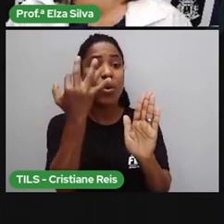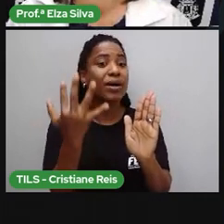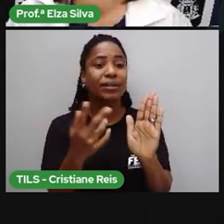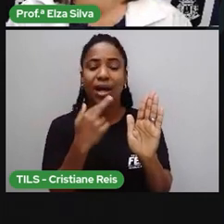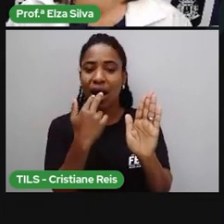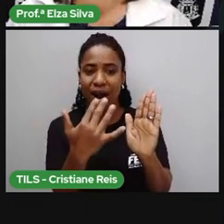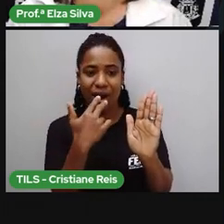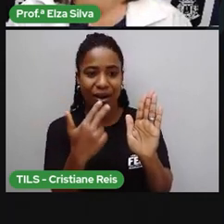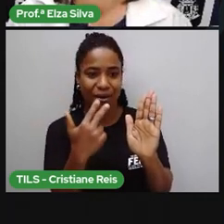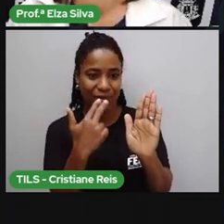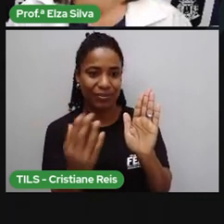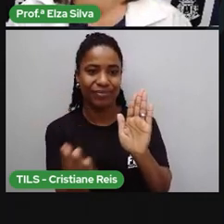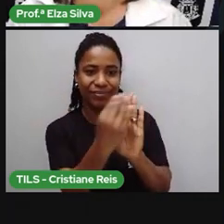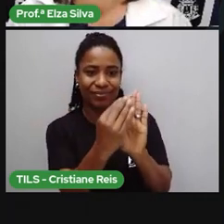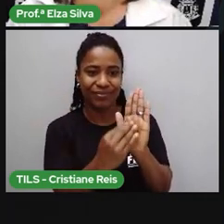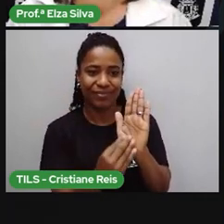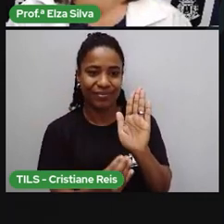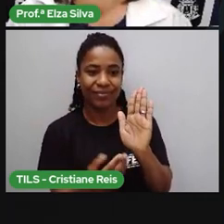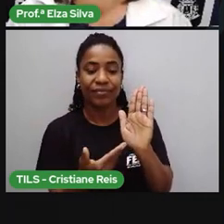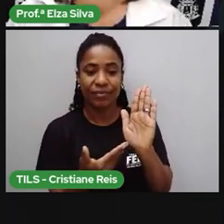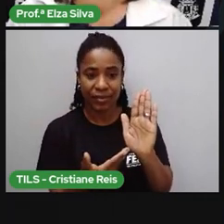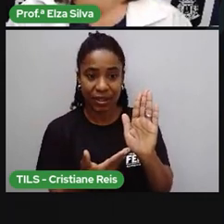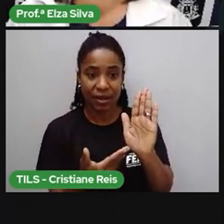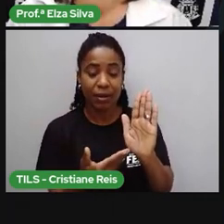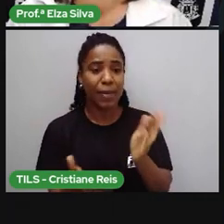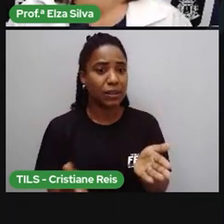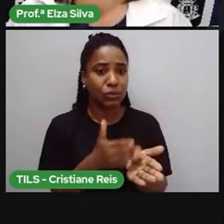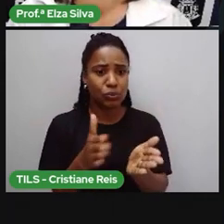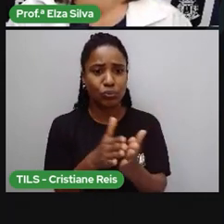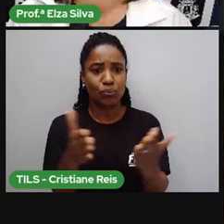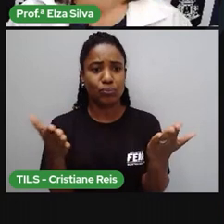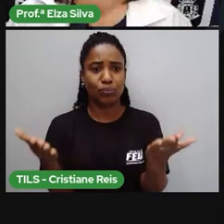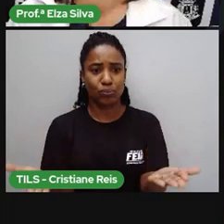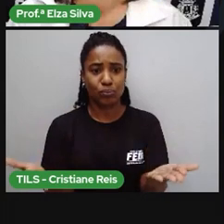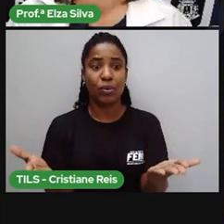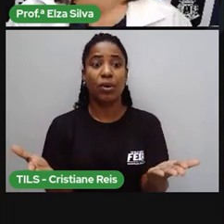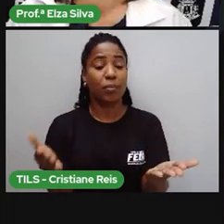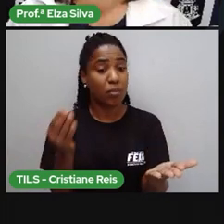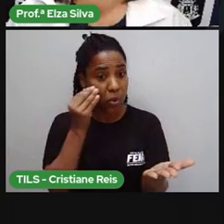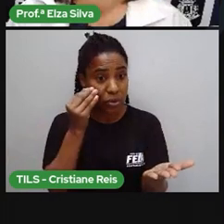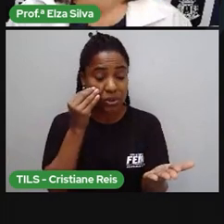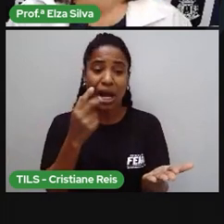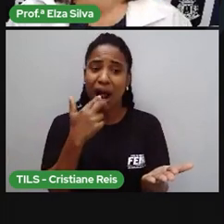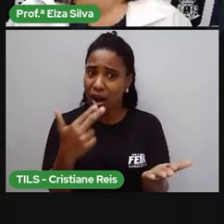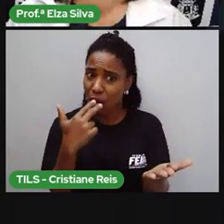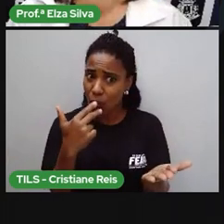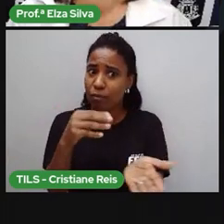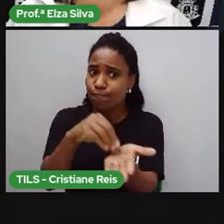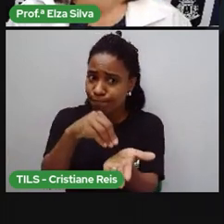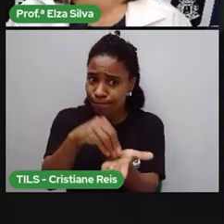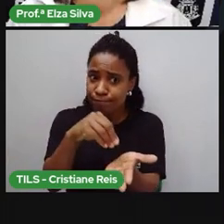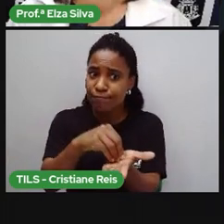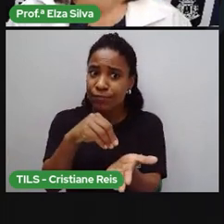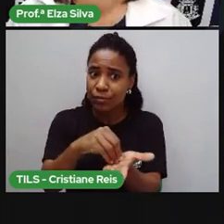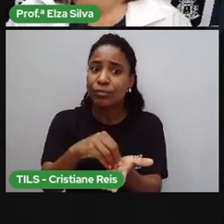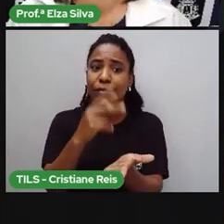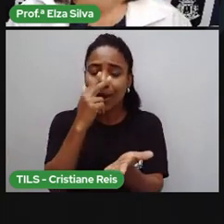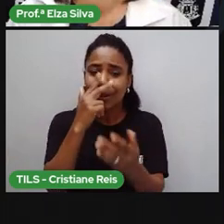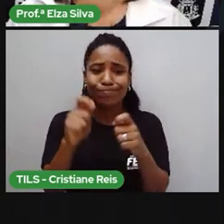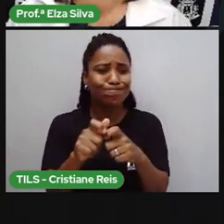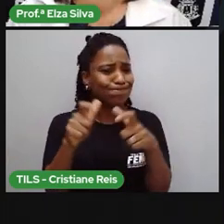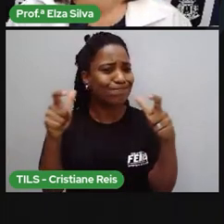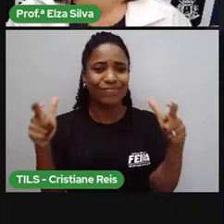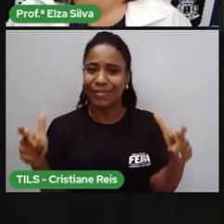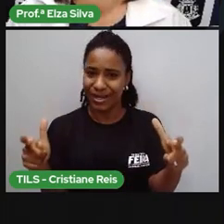enciclopédia, o número de línguas no mundo pode ser ainda maior. Como eu disse, existem muitas línguas, no caso do Etnolog,